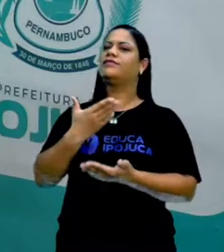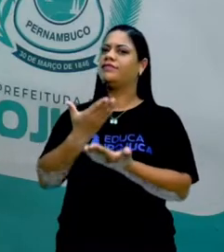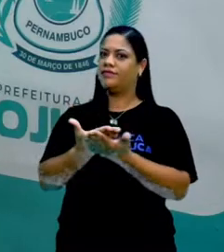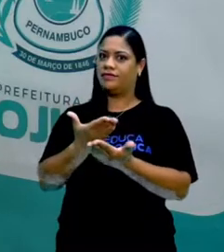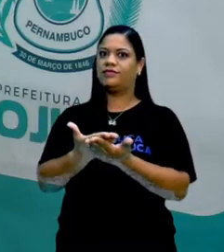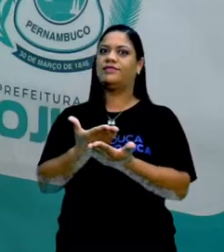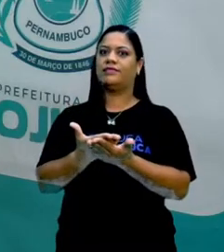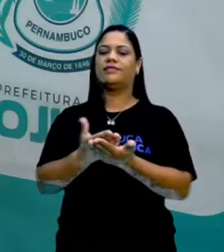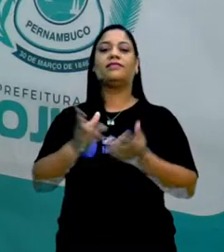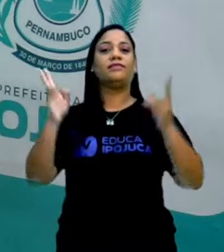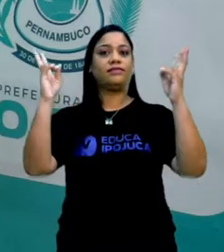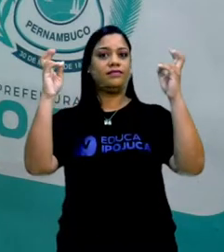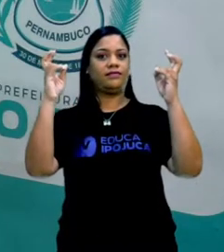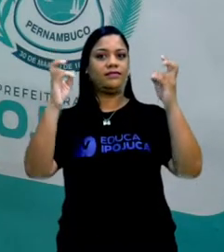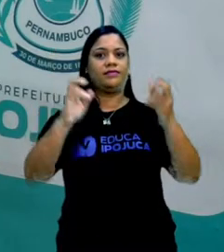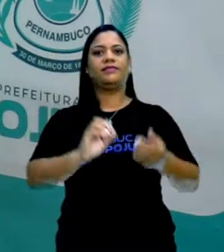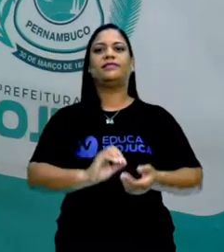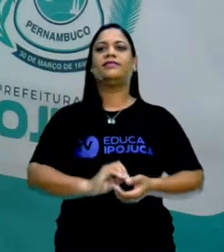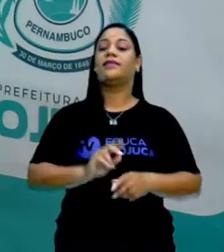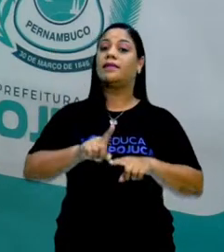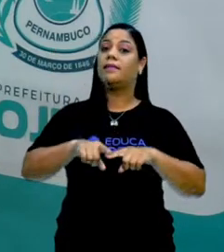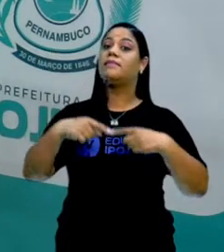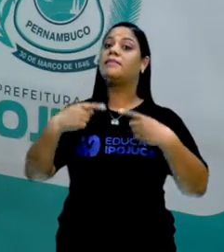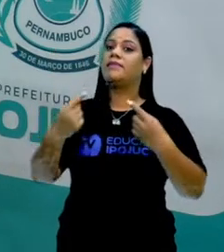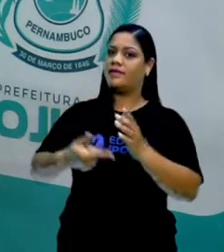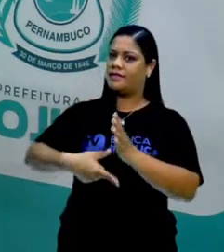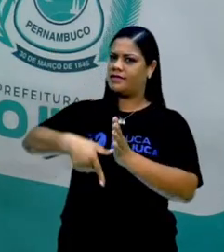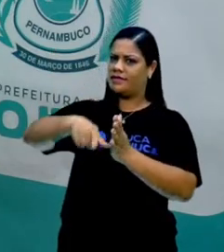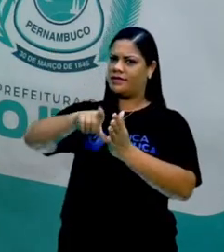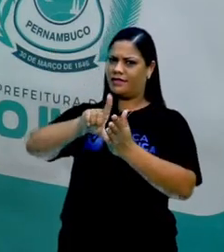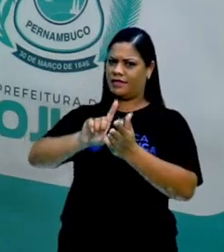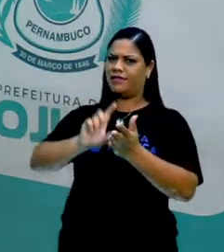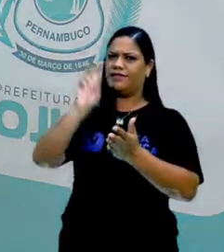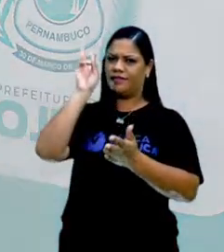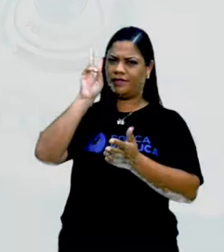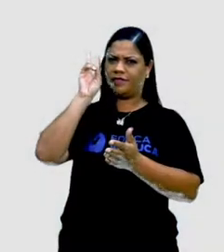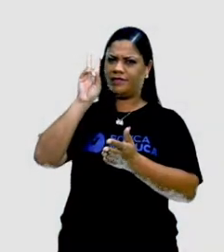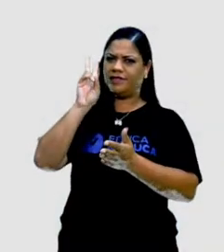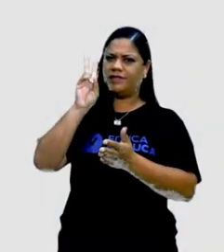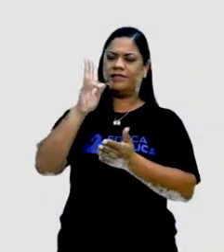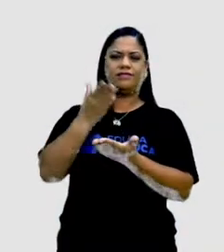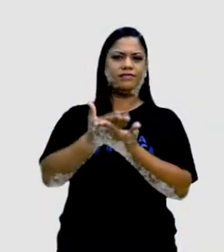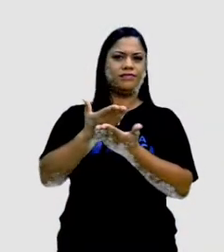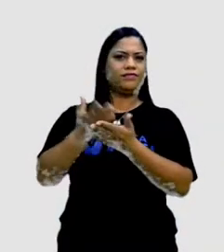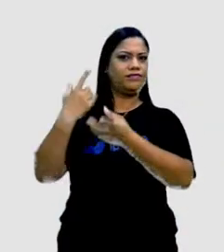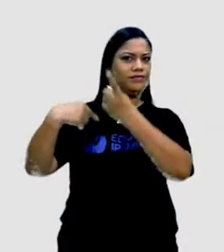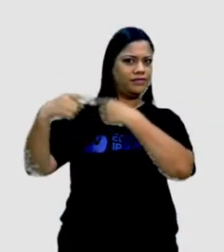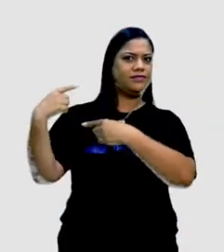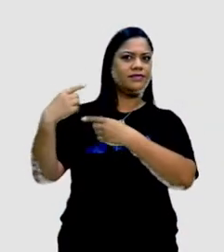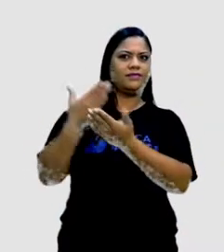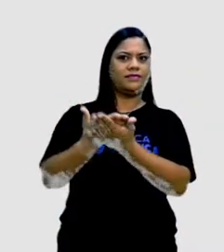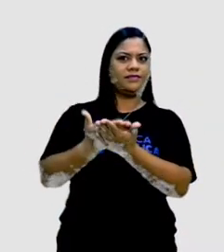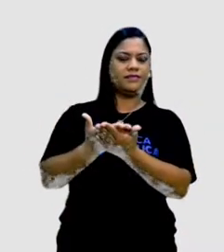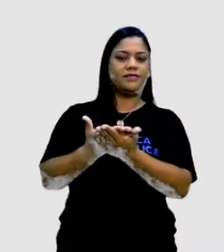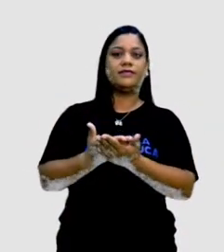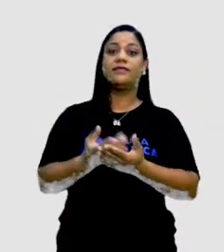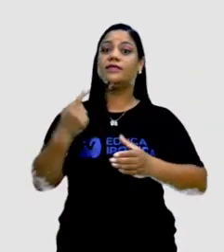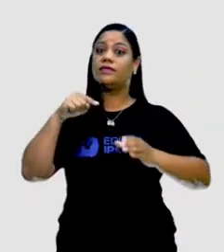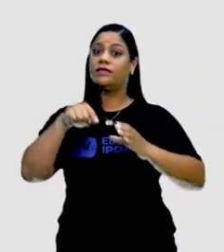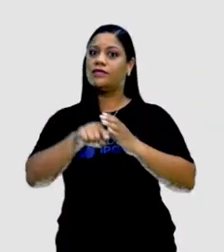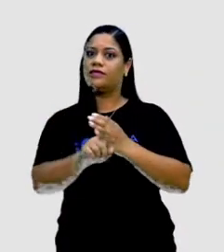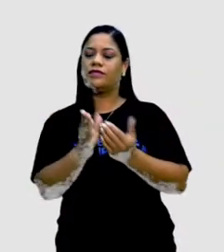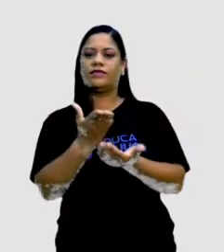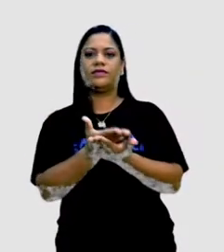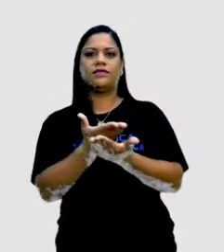sobre esse tema. Mas antes vamos relembrar o que vimos na aula passada. Então nós aprofundamos um